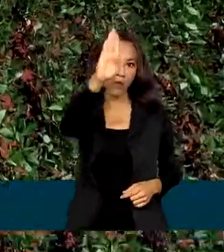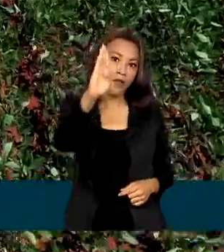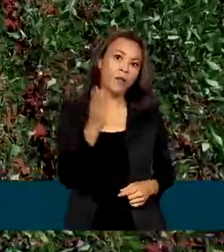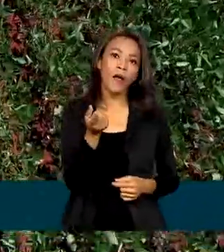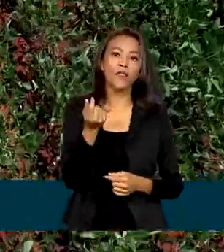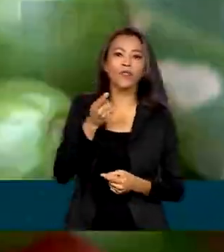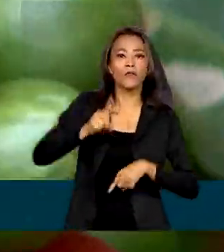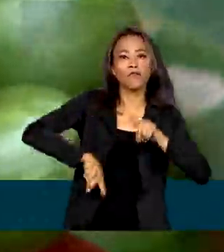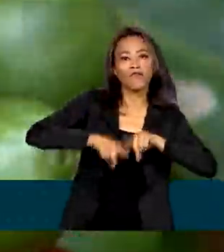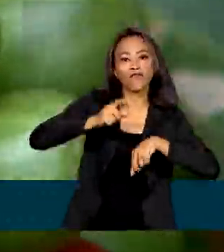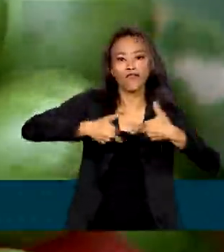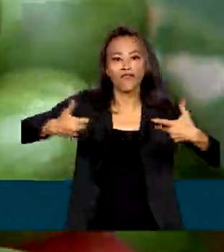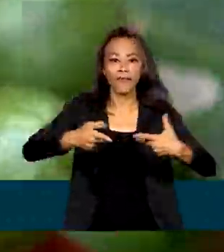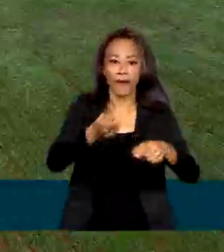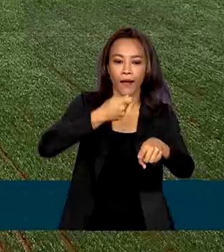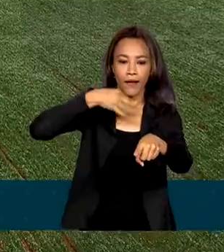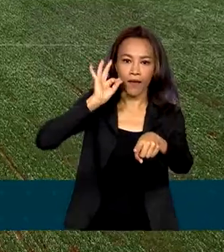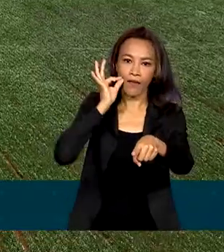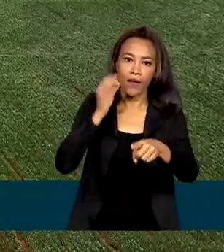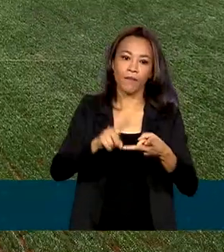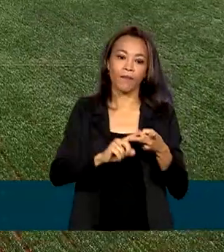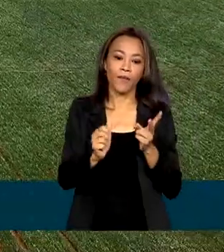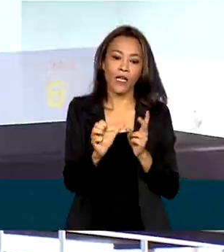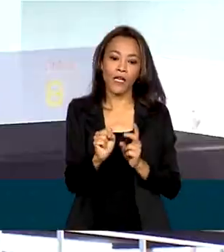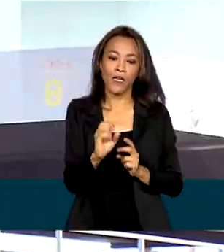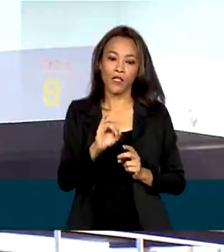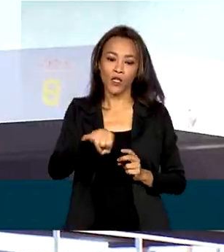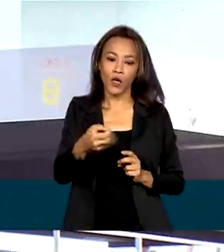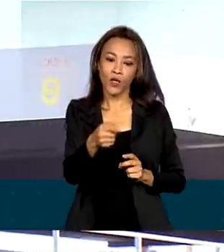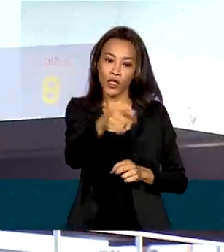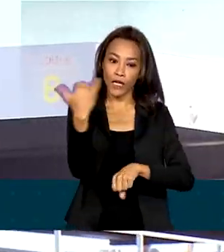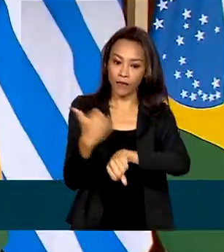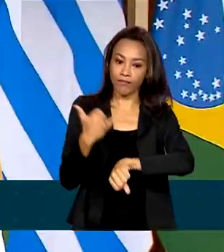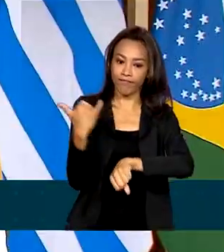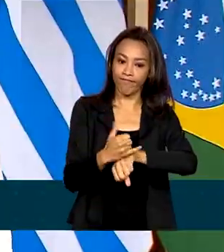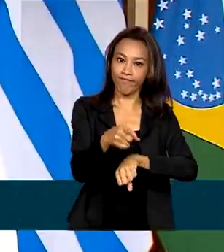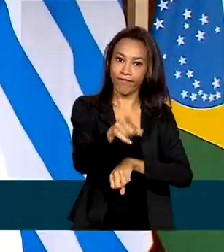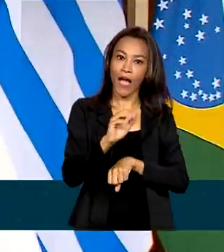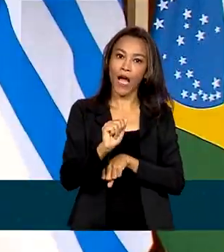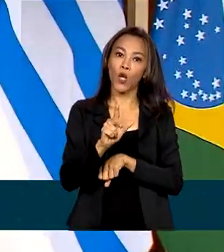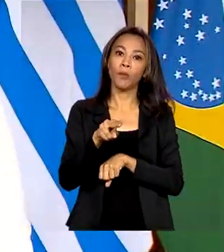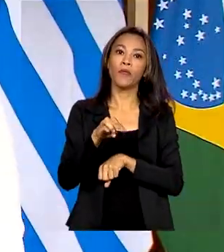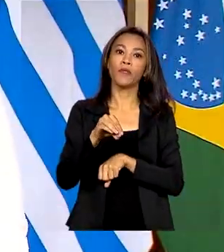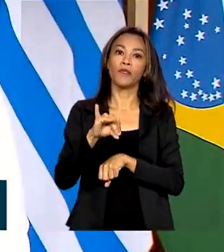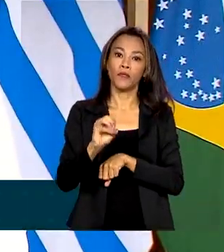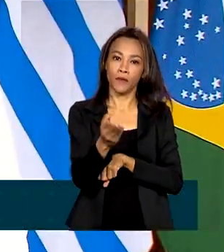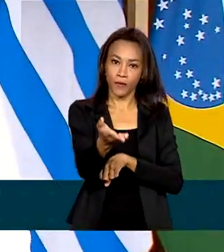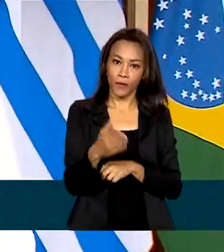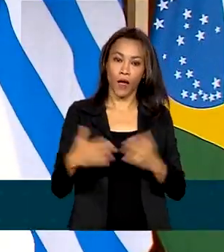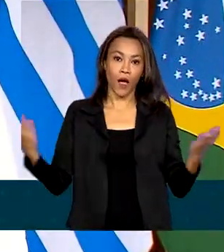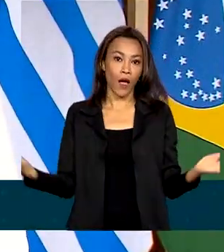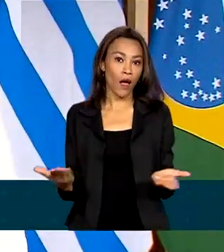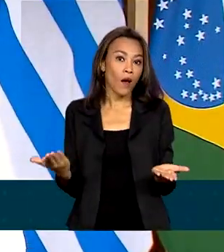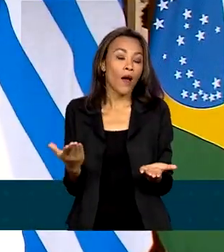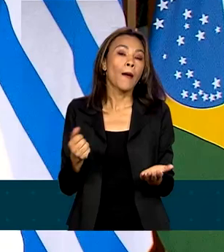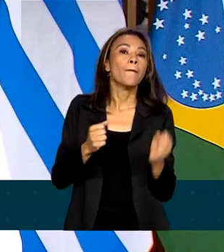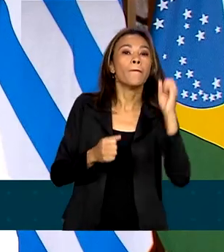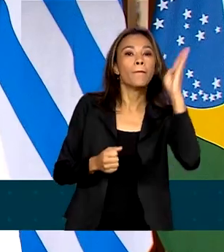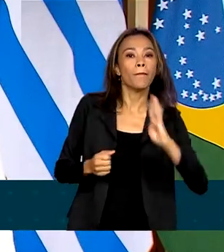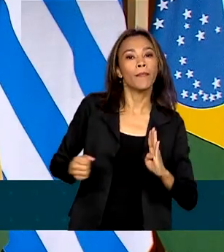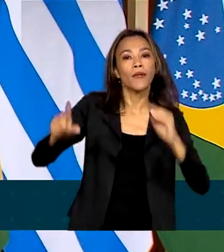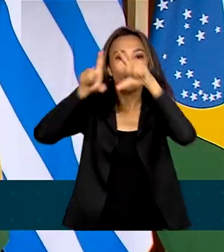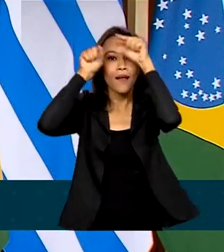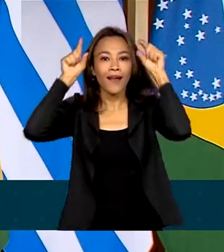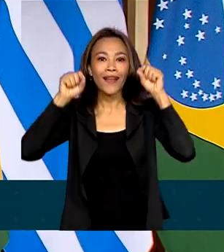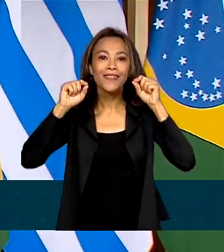exportados são café, soja e minérios de alumínio. Agora, Brasil e Grécia dão mais um passo